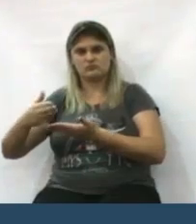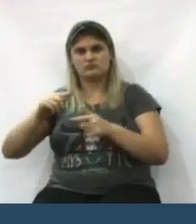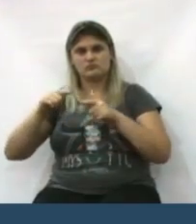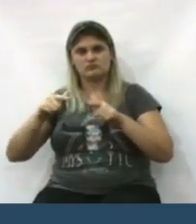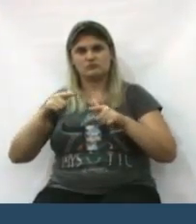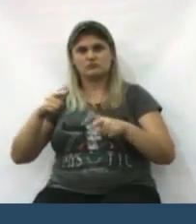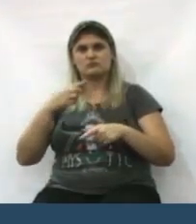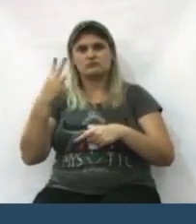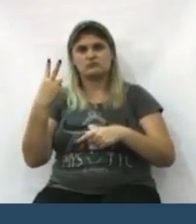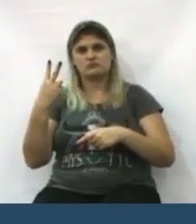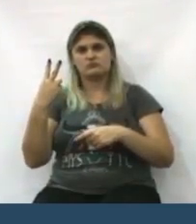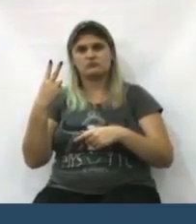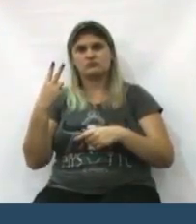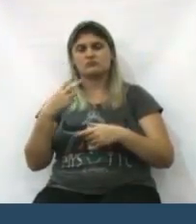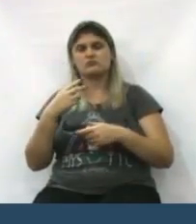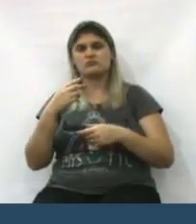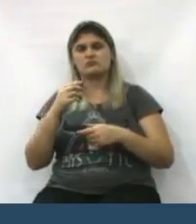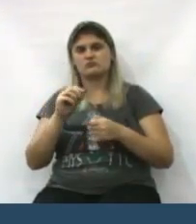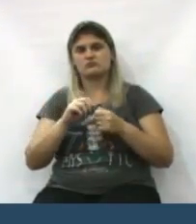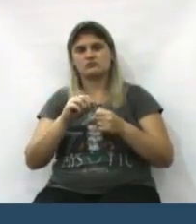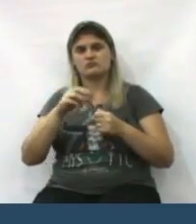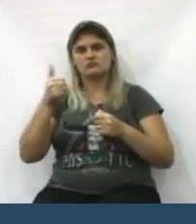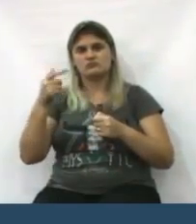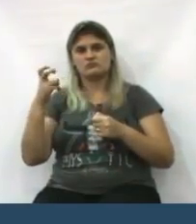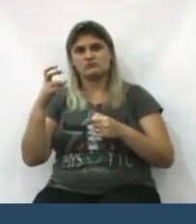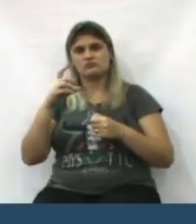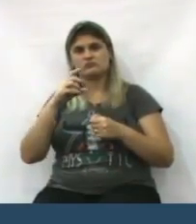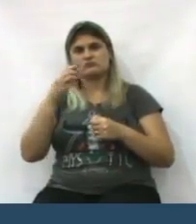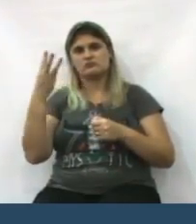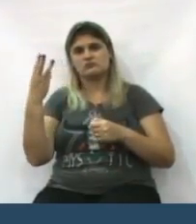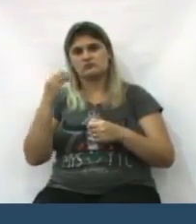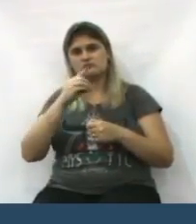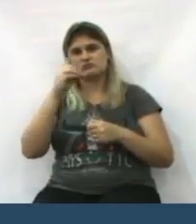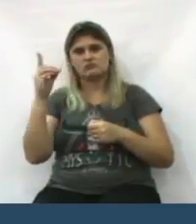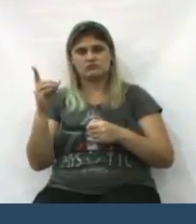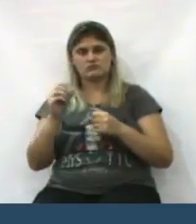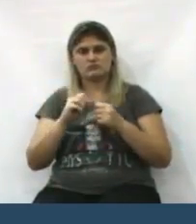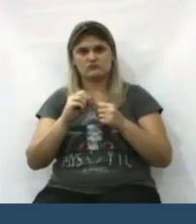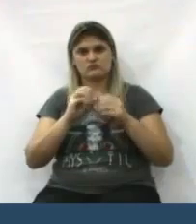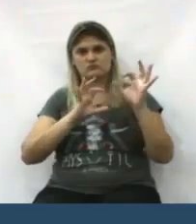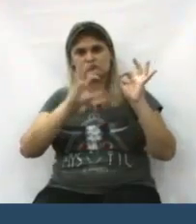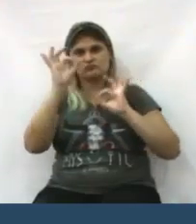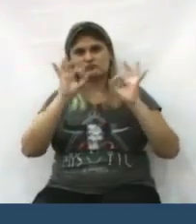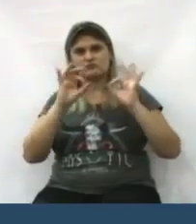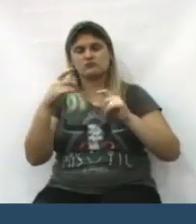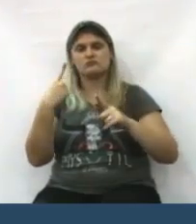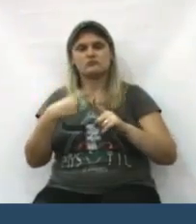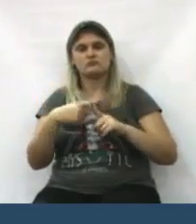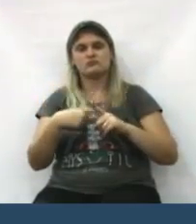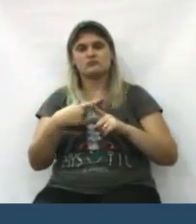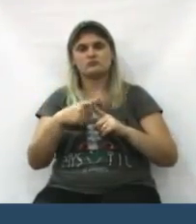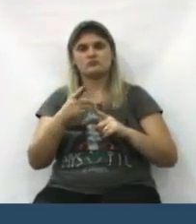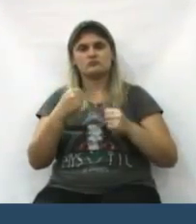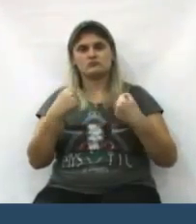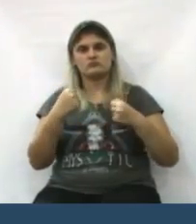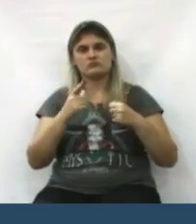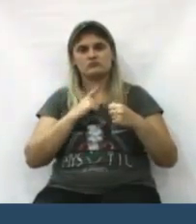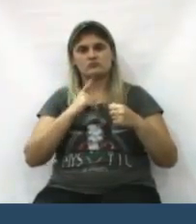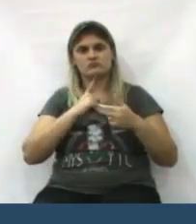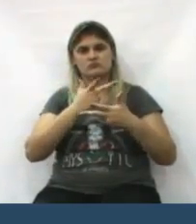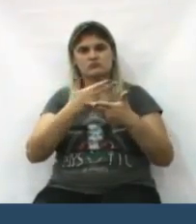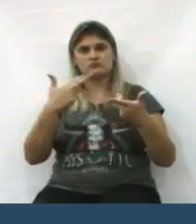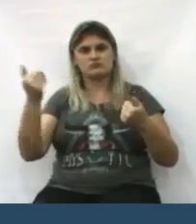15, 30 dias seria feita parte dela. Por quê? Porque exige equipamento que vem de